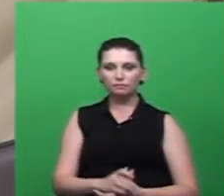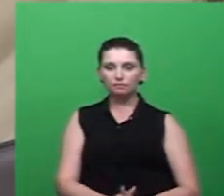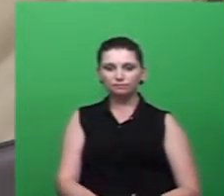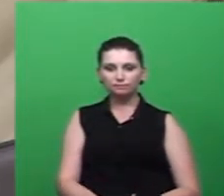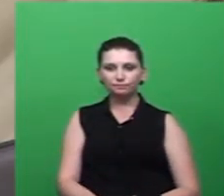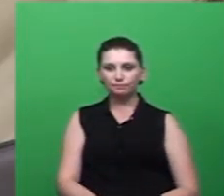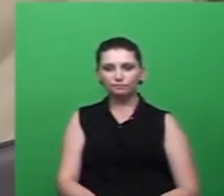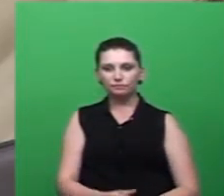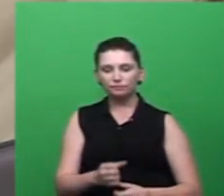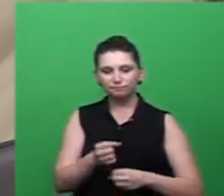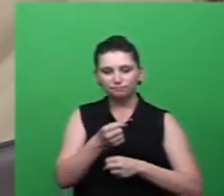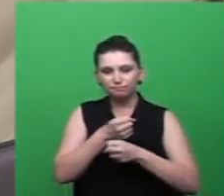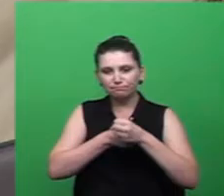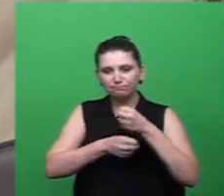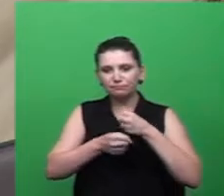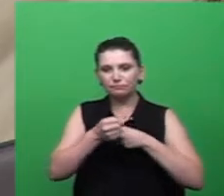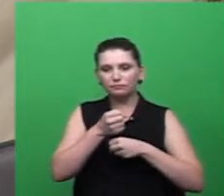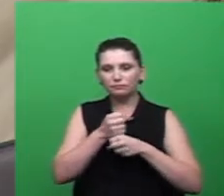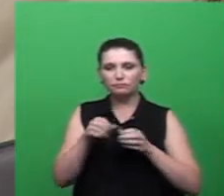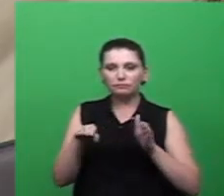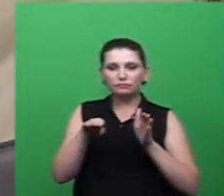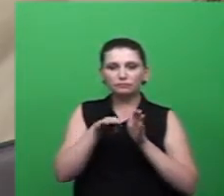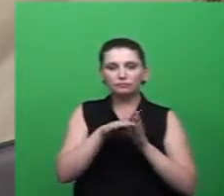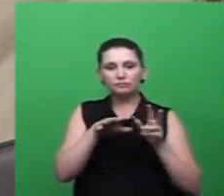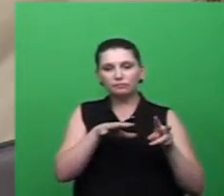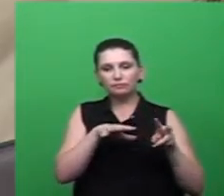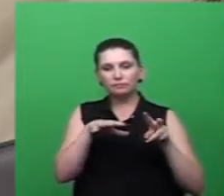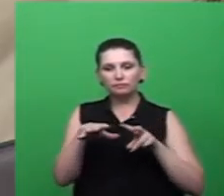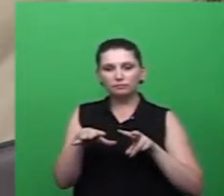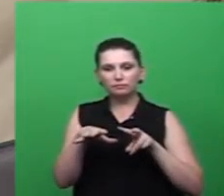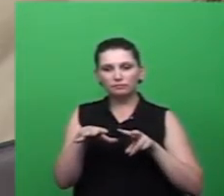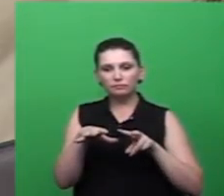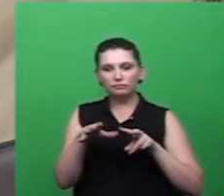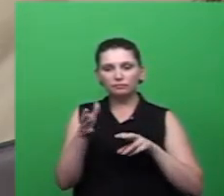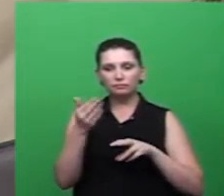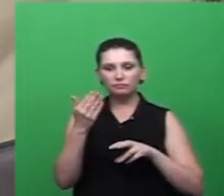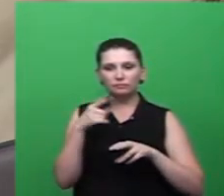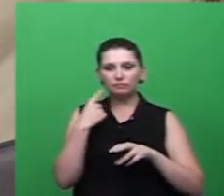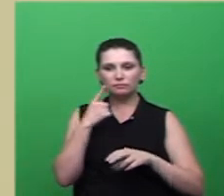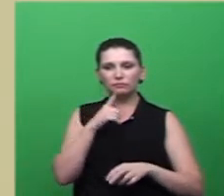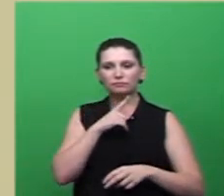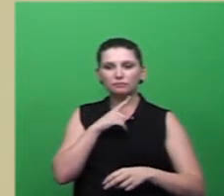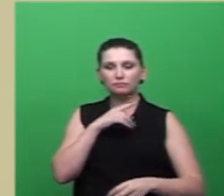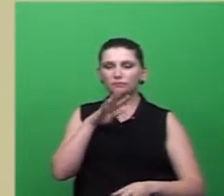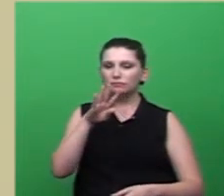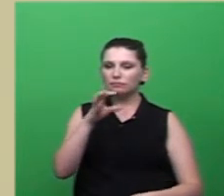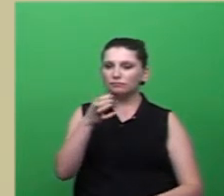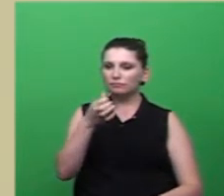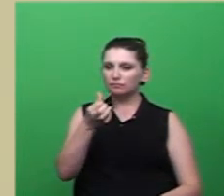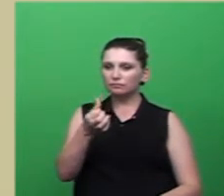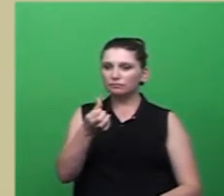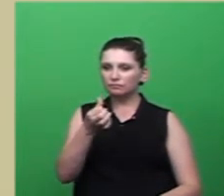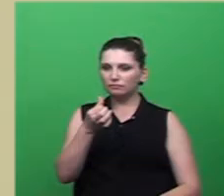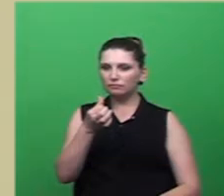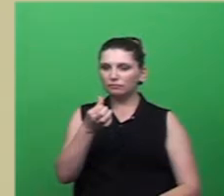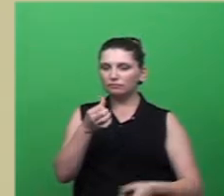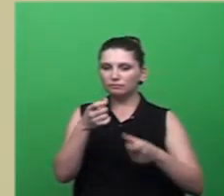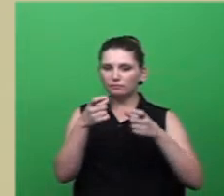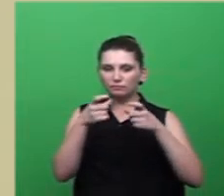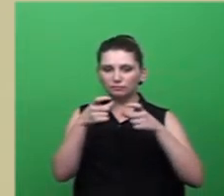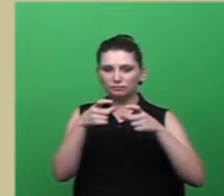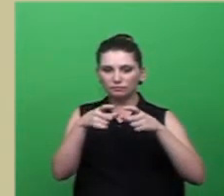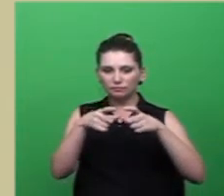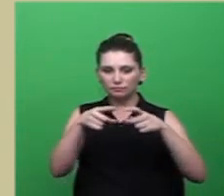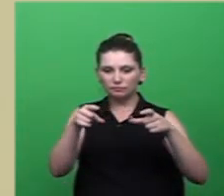até semana passada nós tivemos praticamente 46 terrenos notificados e